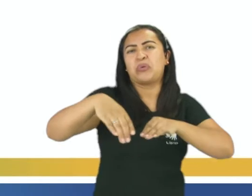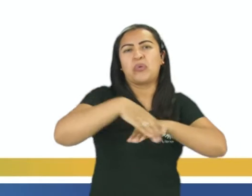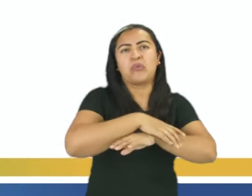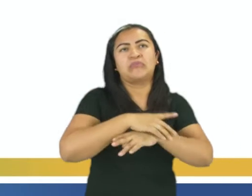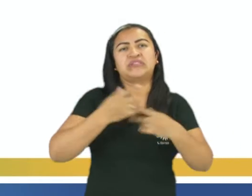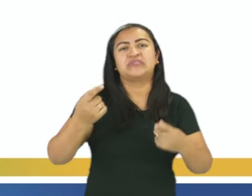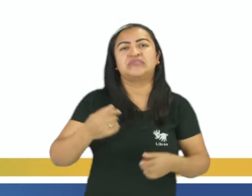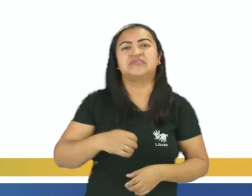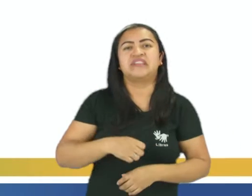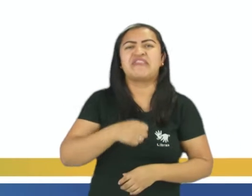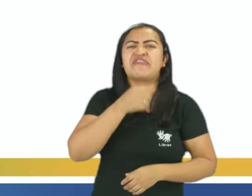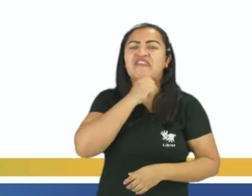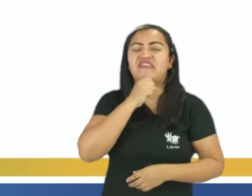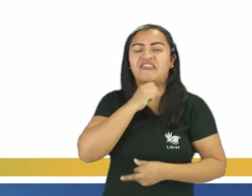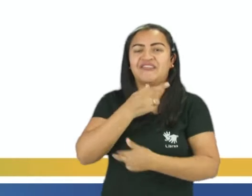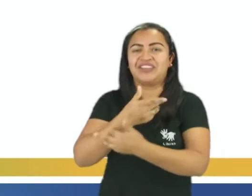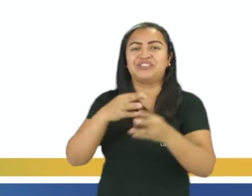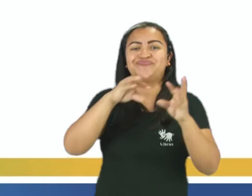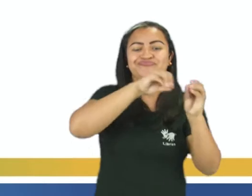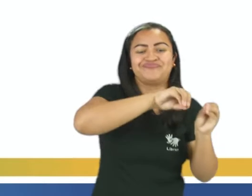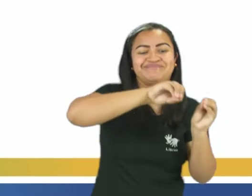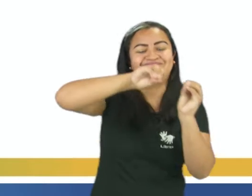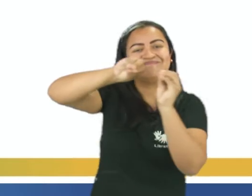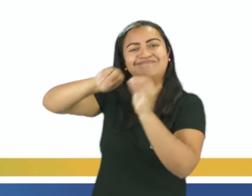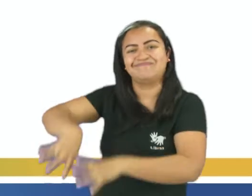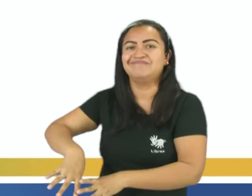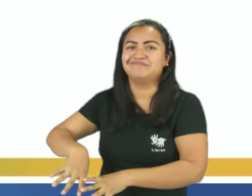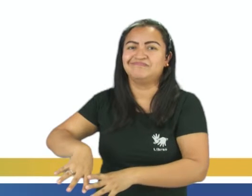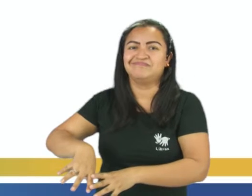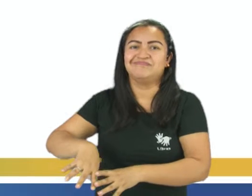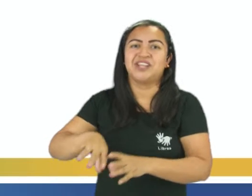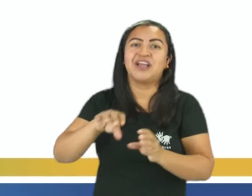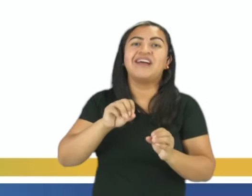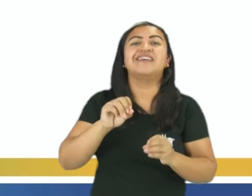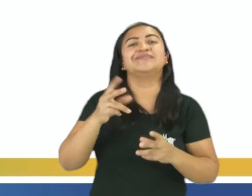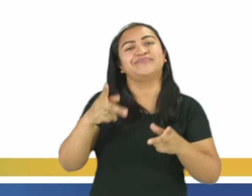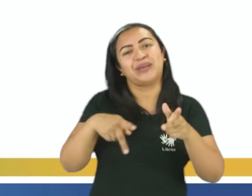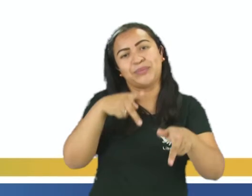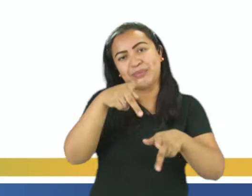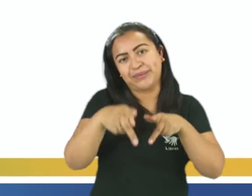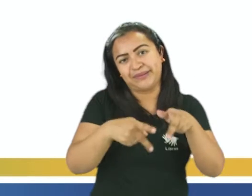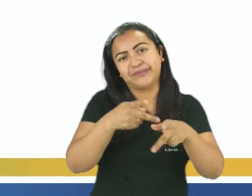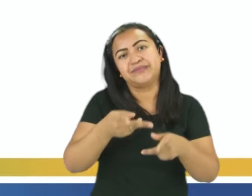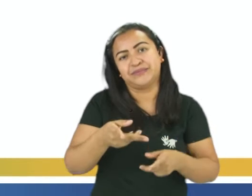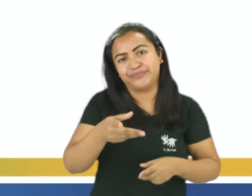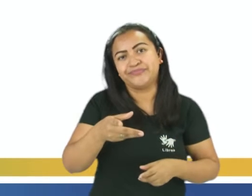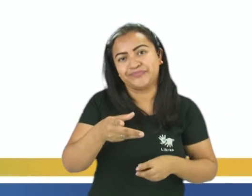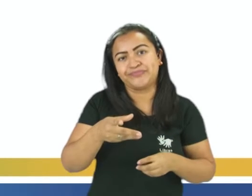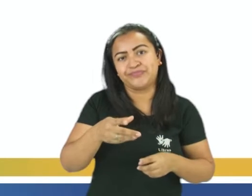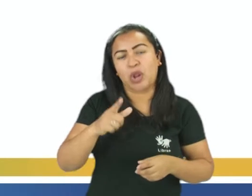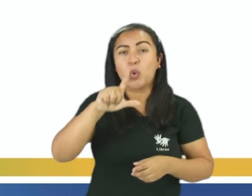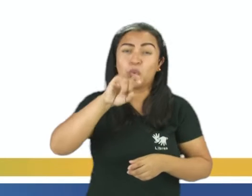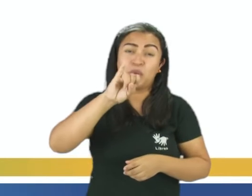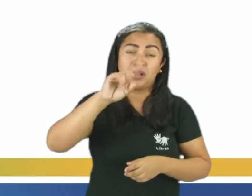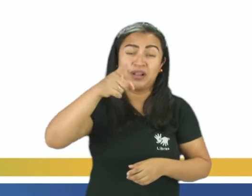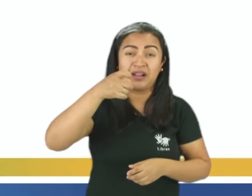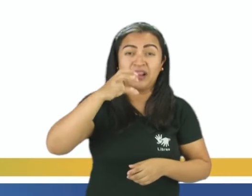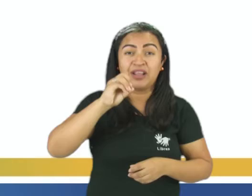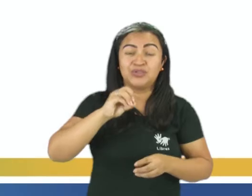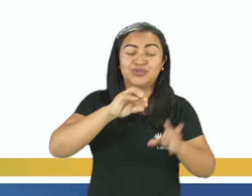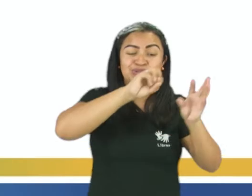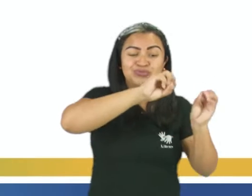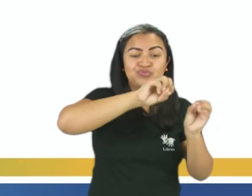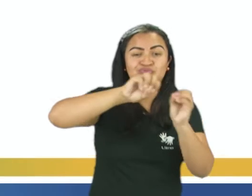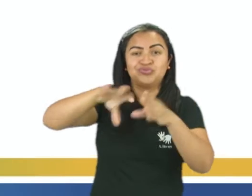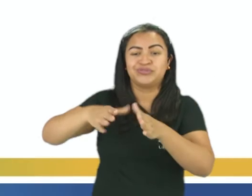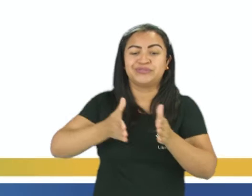a nossa população, né, descarta esses lixos, né, nos nossos igarapés,